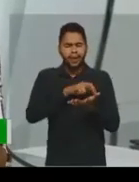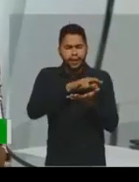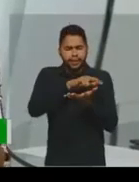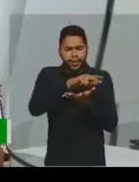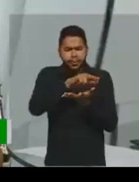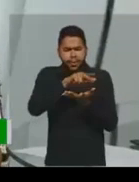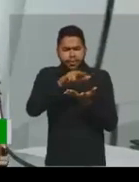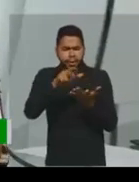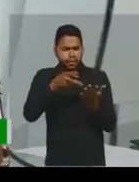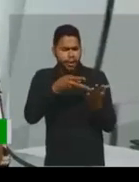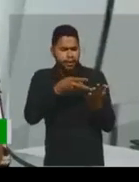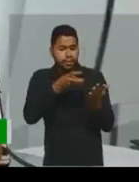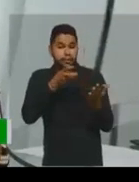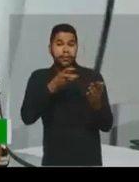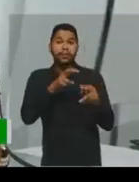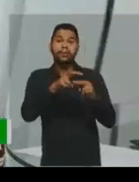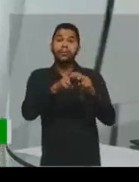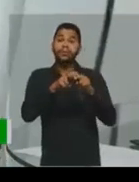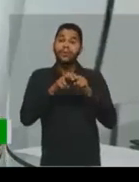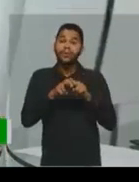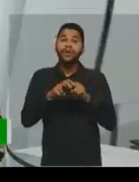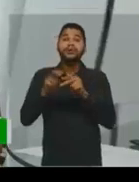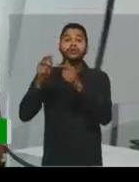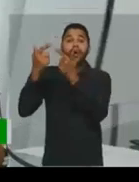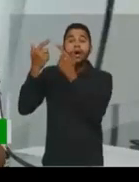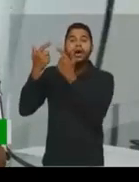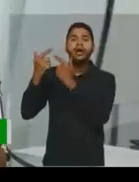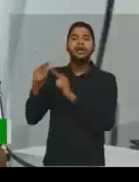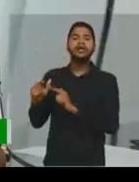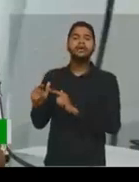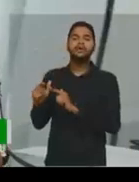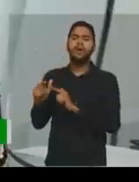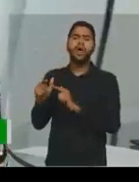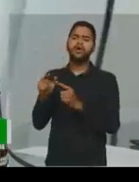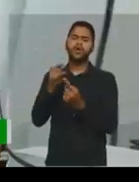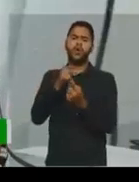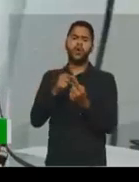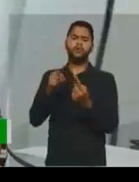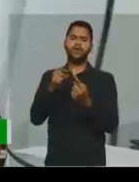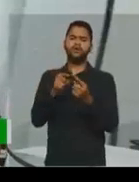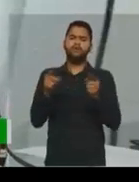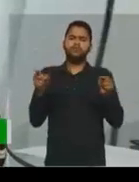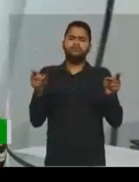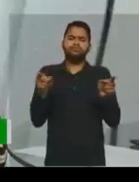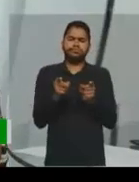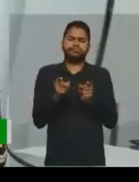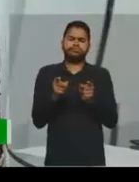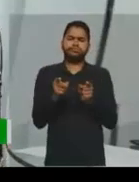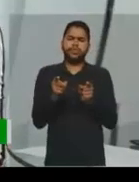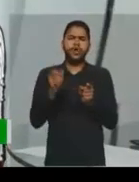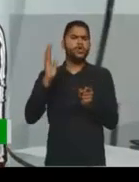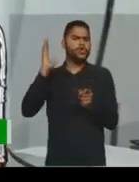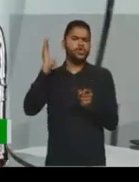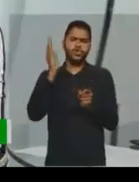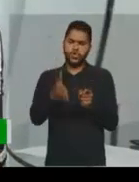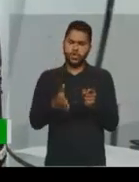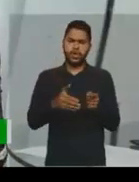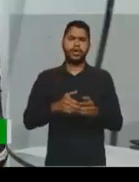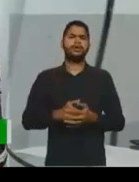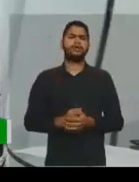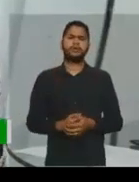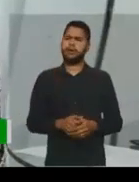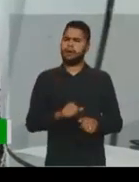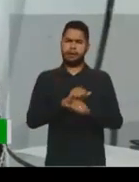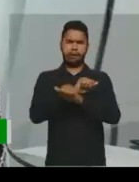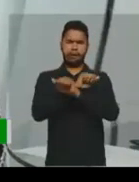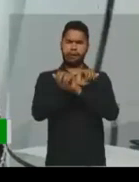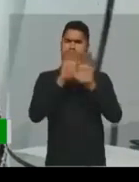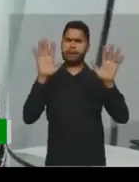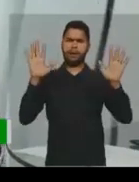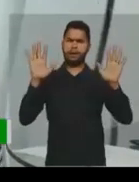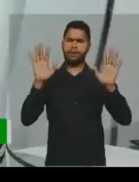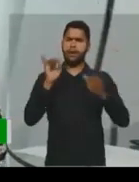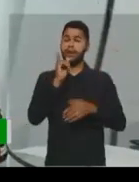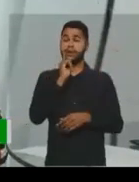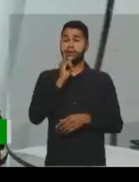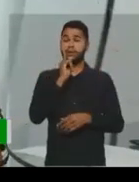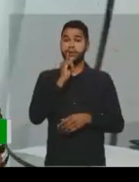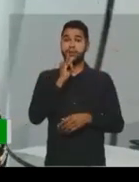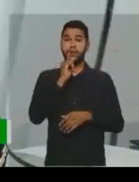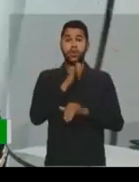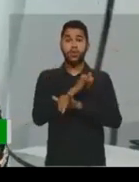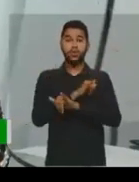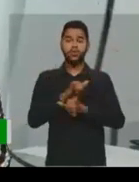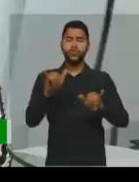interpretações. Mas, por isso, a linguagem é objetiva. Direta. Direta, clara. Porque na notícia,